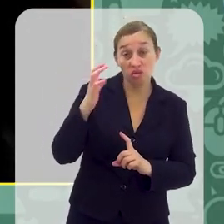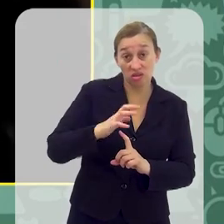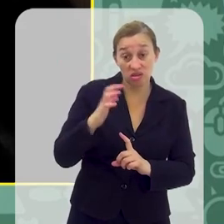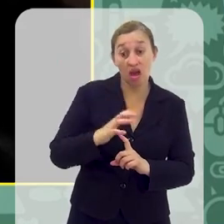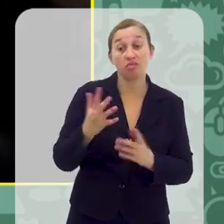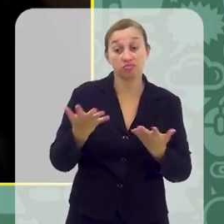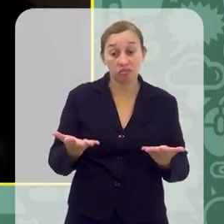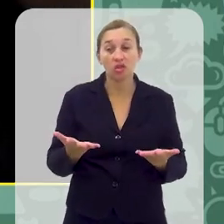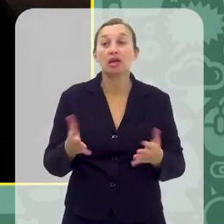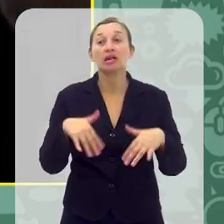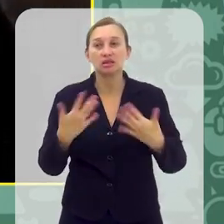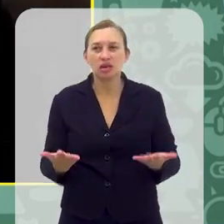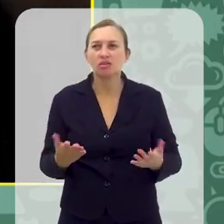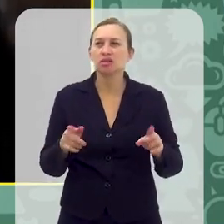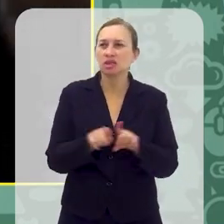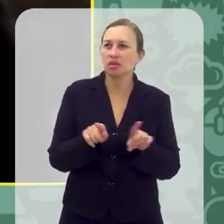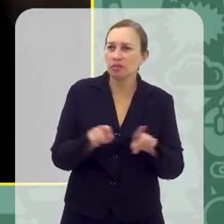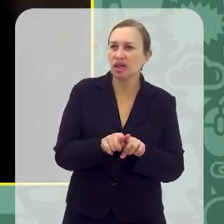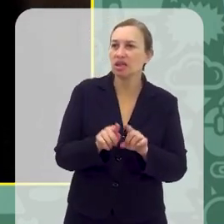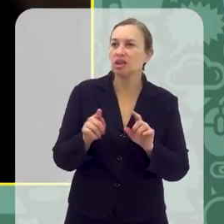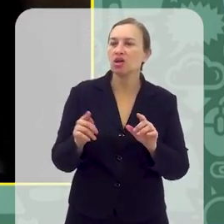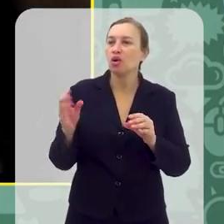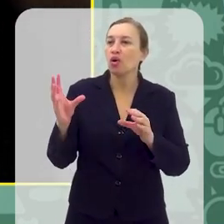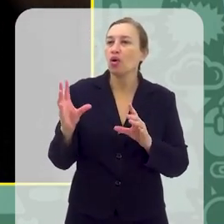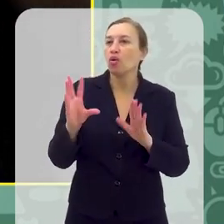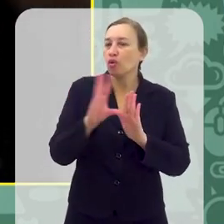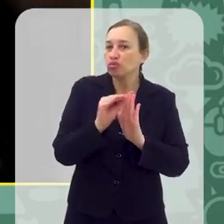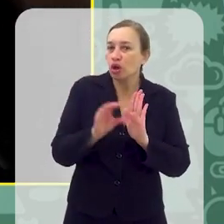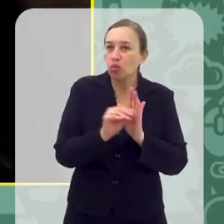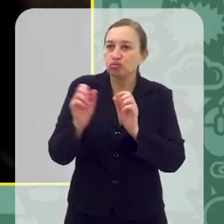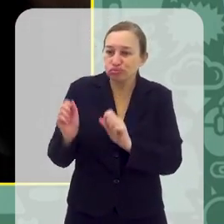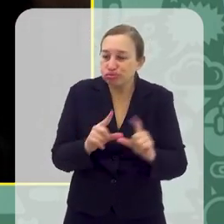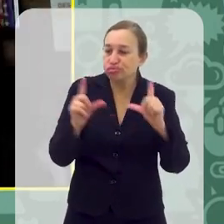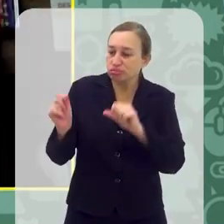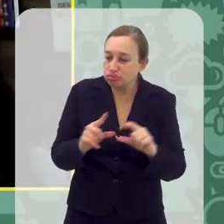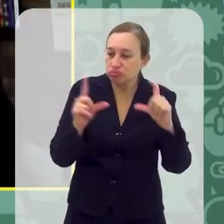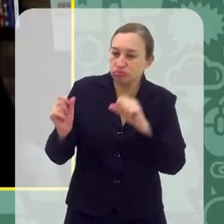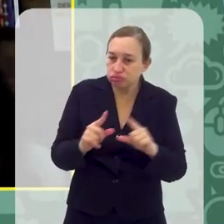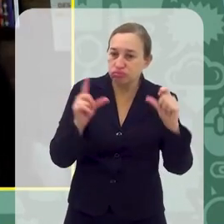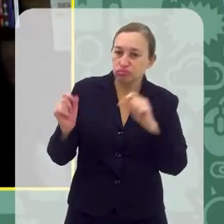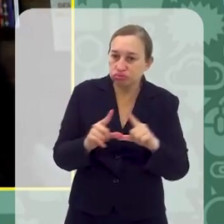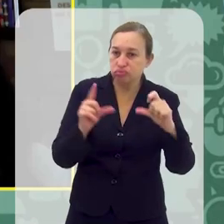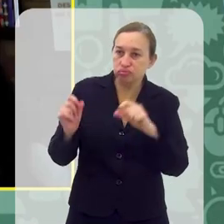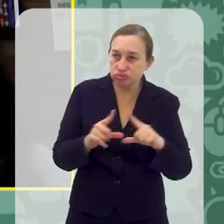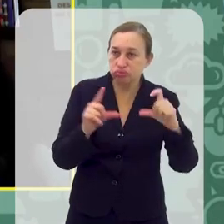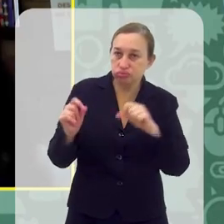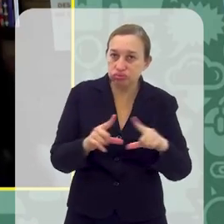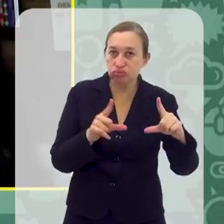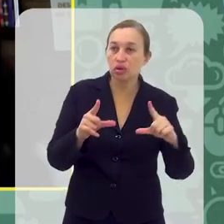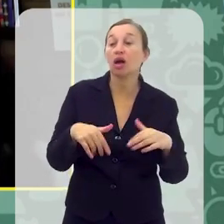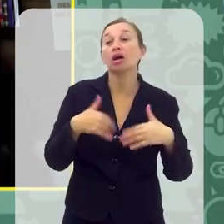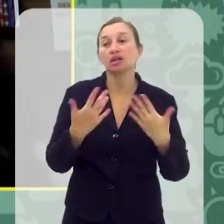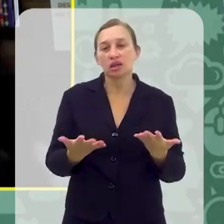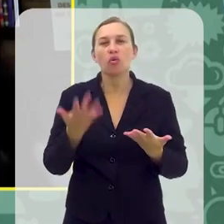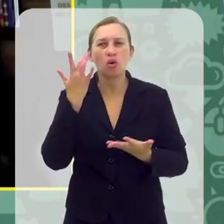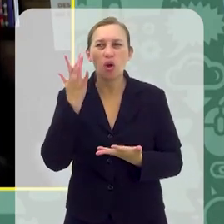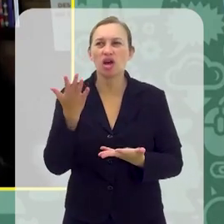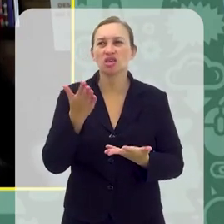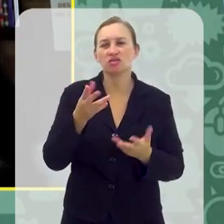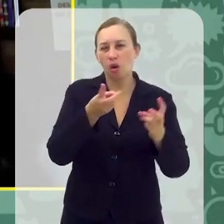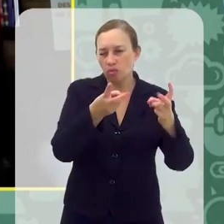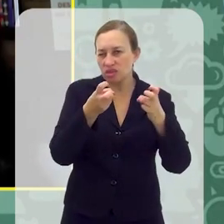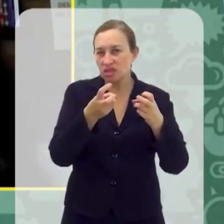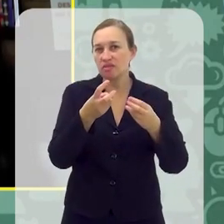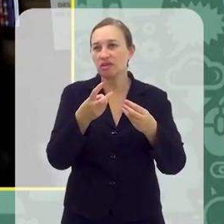parte ali. Acho que também na questão de ter um conteúdo atrás do outro, né, no sentido da hiperatividade, da impulsividade. Mas acho que a gente vai